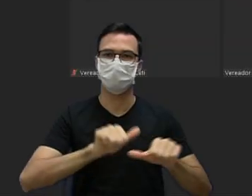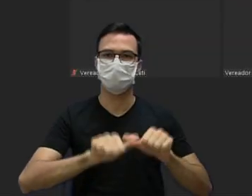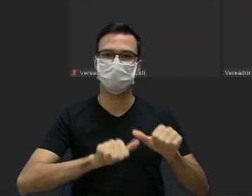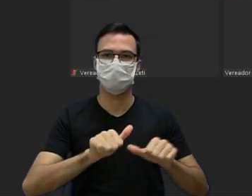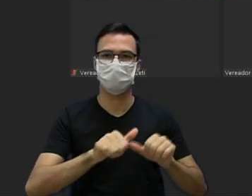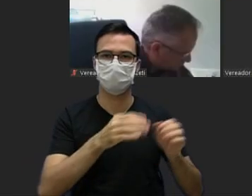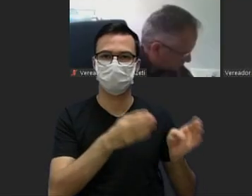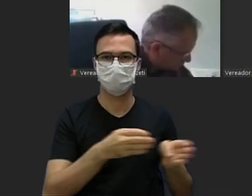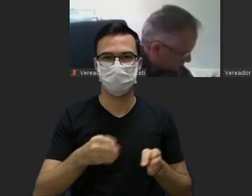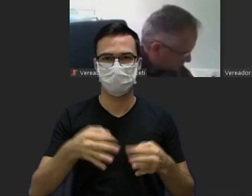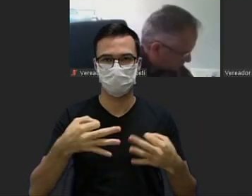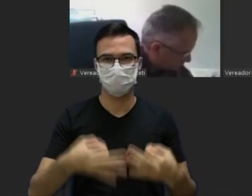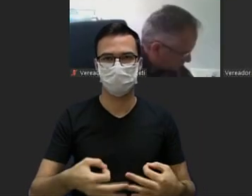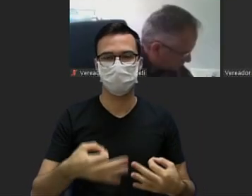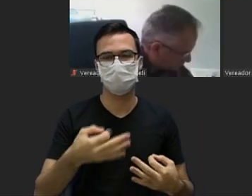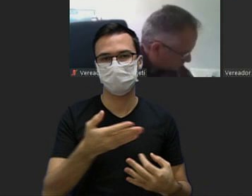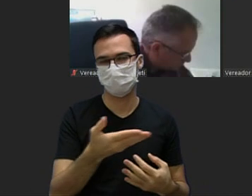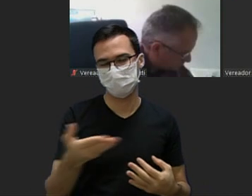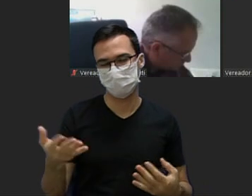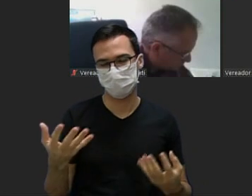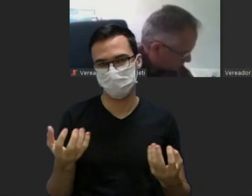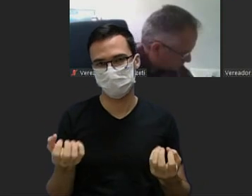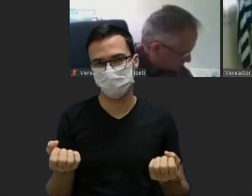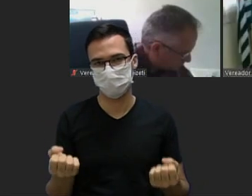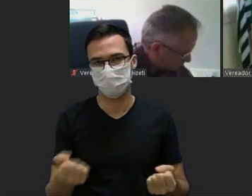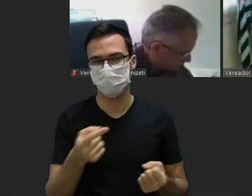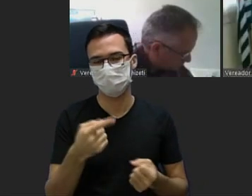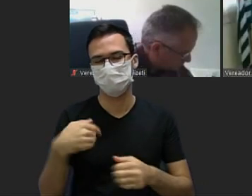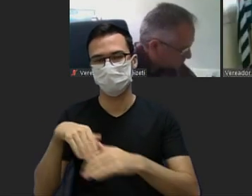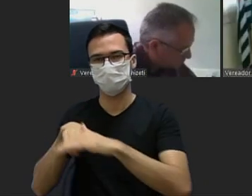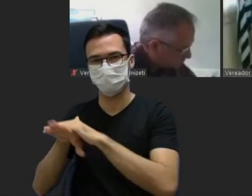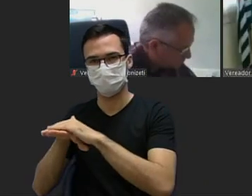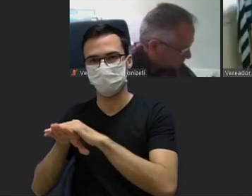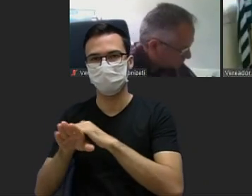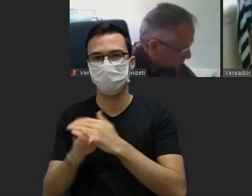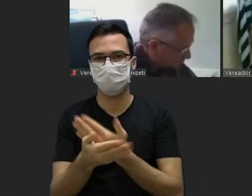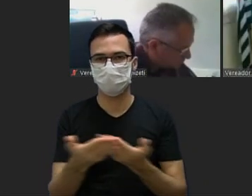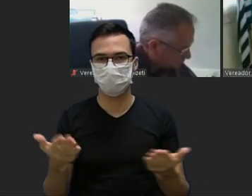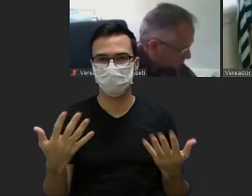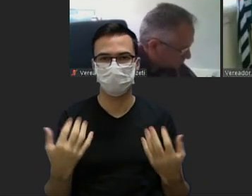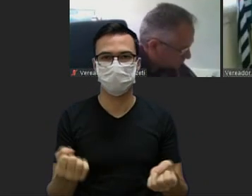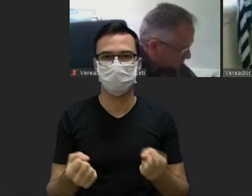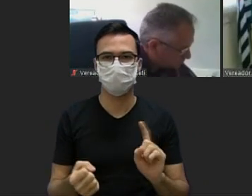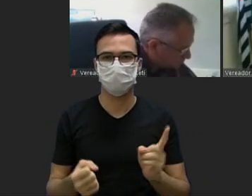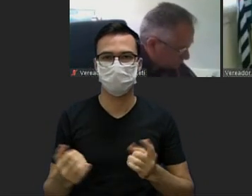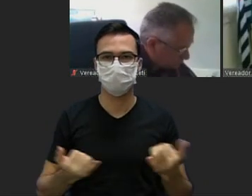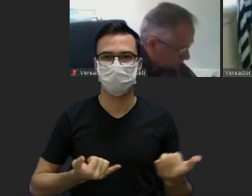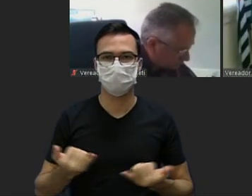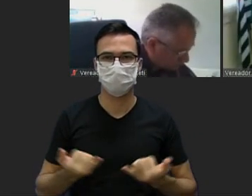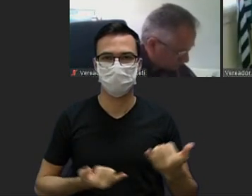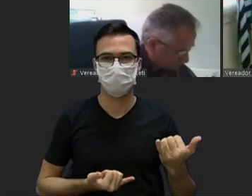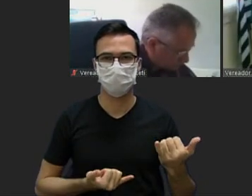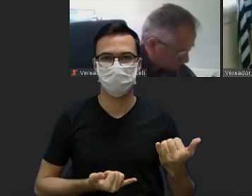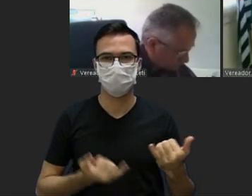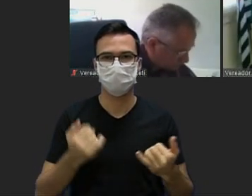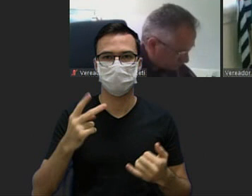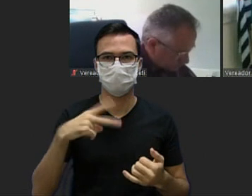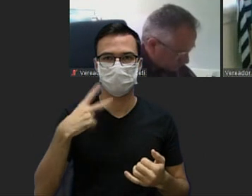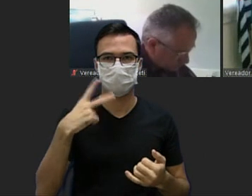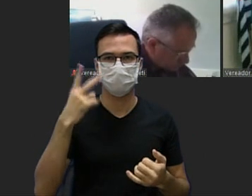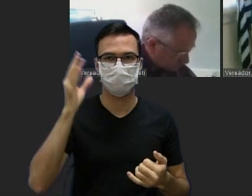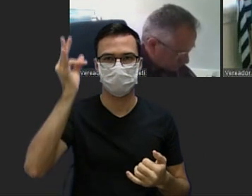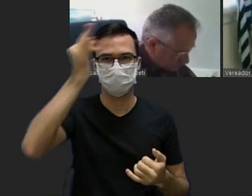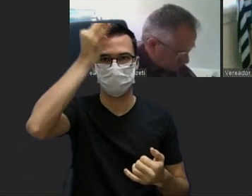em vez da retirada com o arquivamento os vereadores contrários se manifestem vereador Fausto